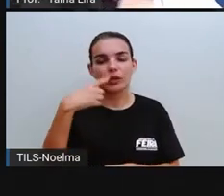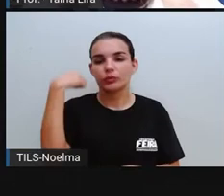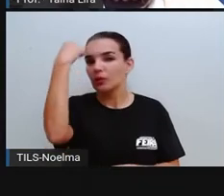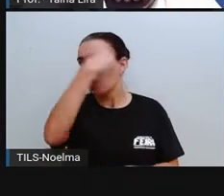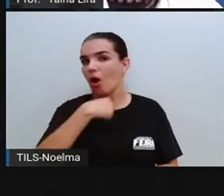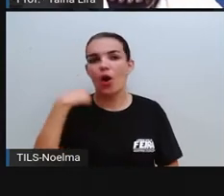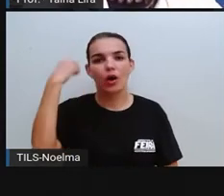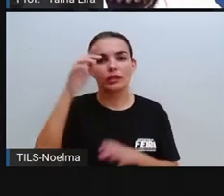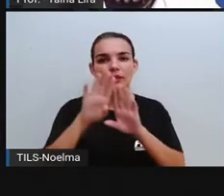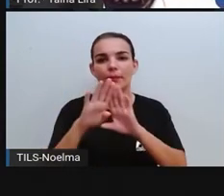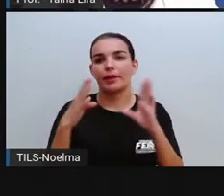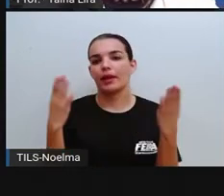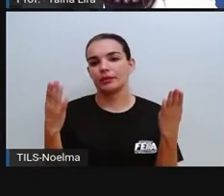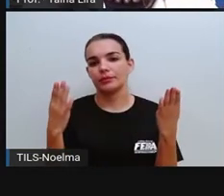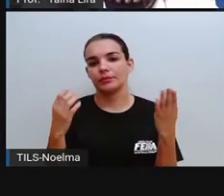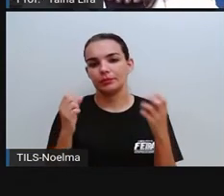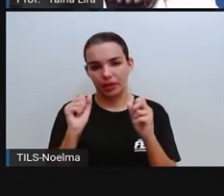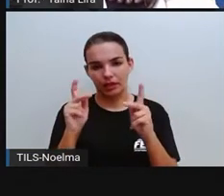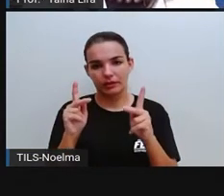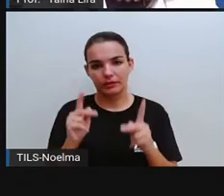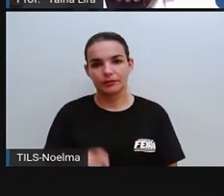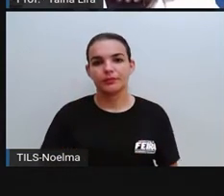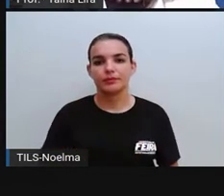um espaço aberto, tá bom?